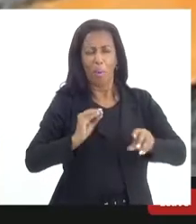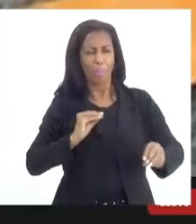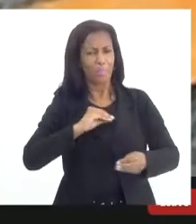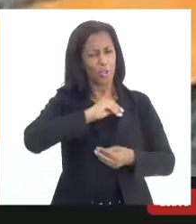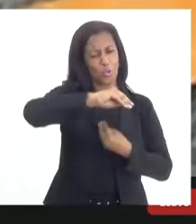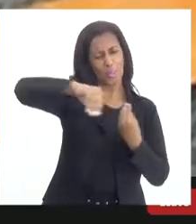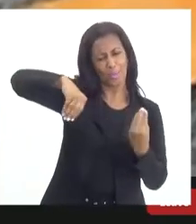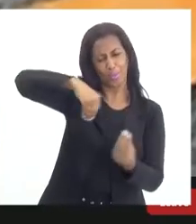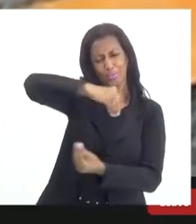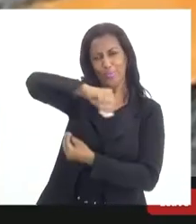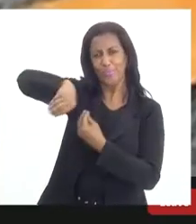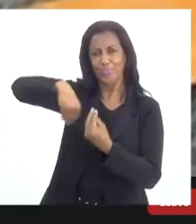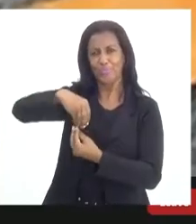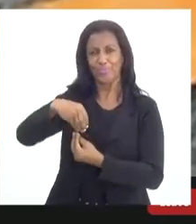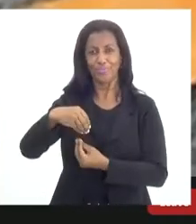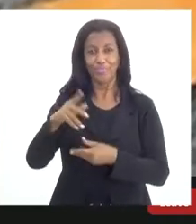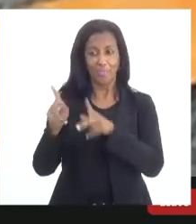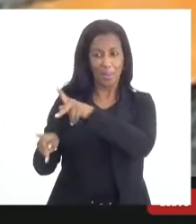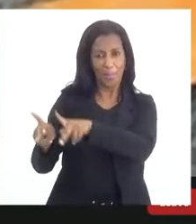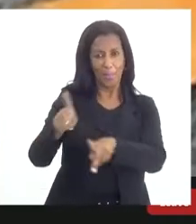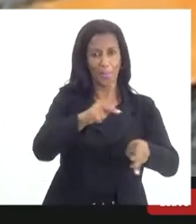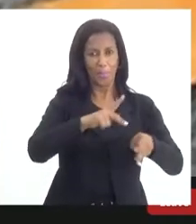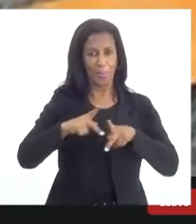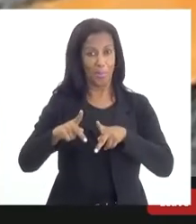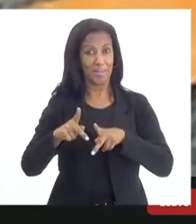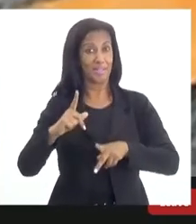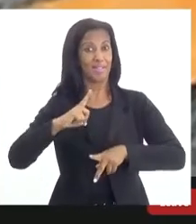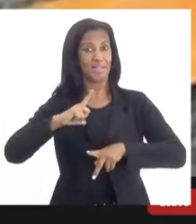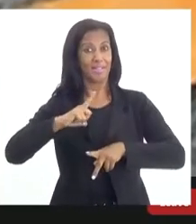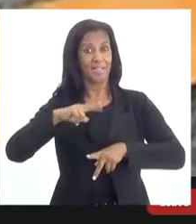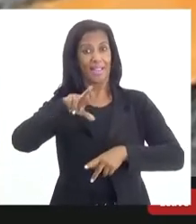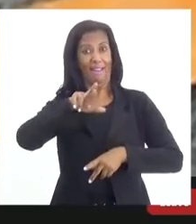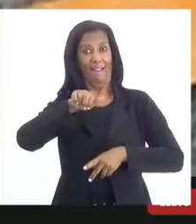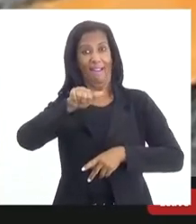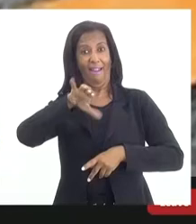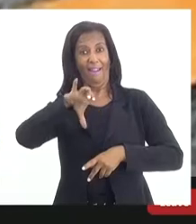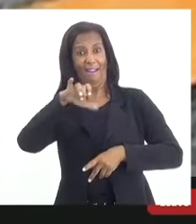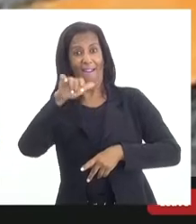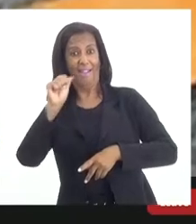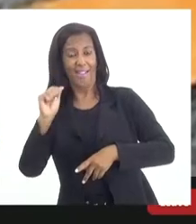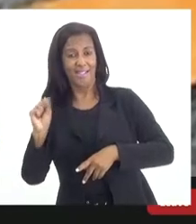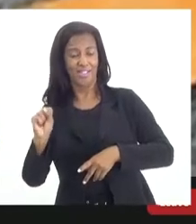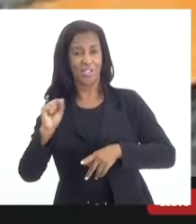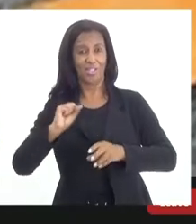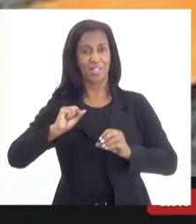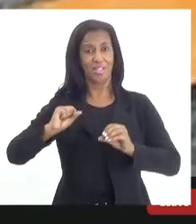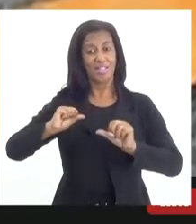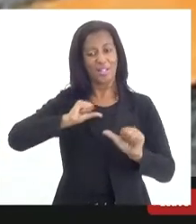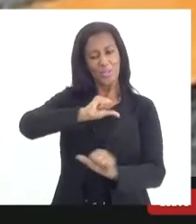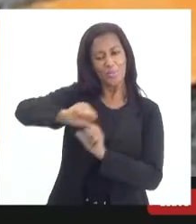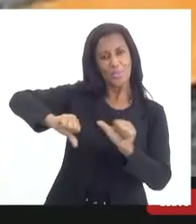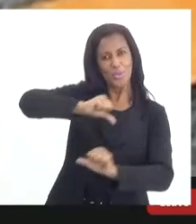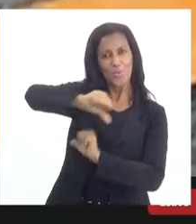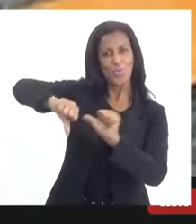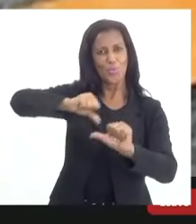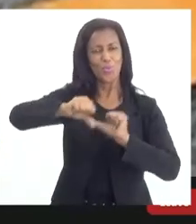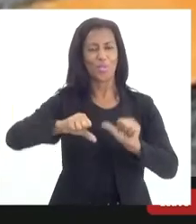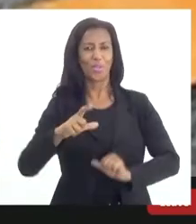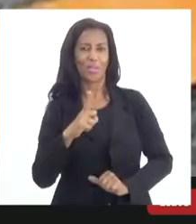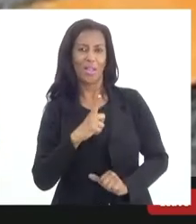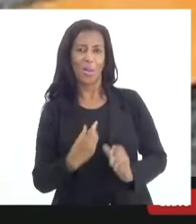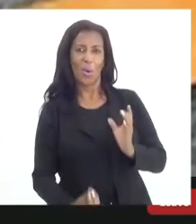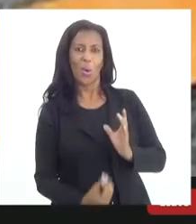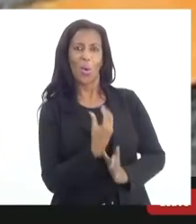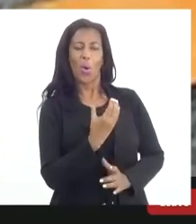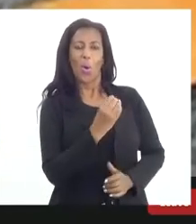então nós temos várias raças que se misturam, várias origens de